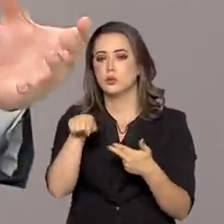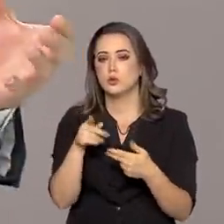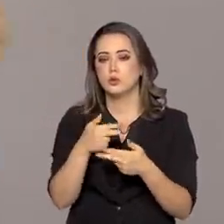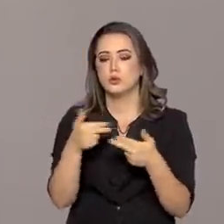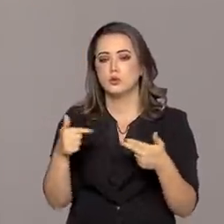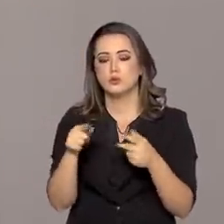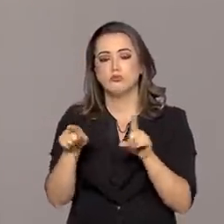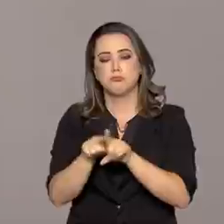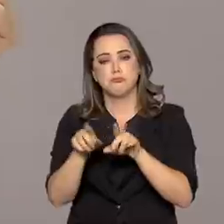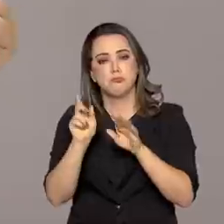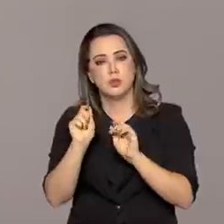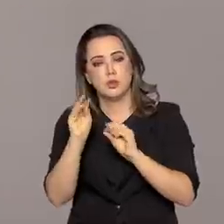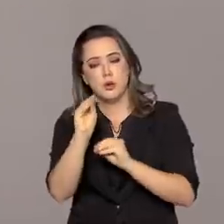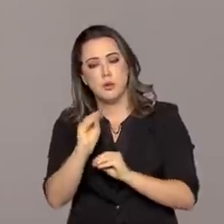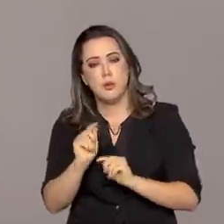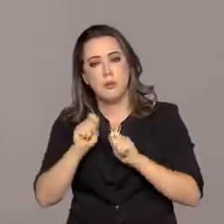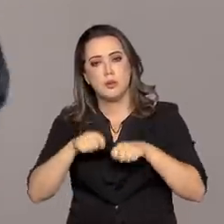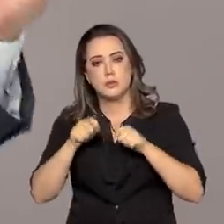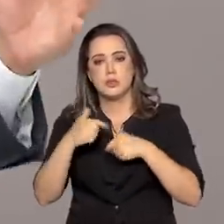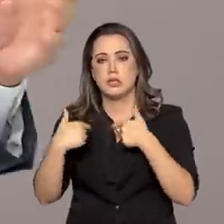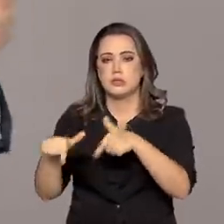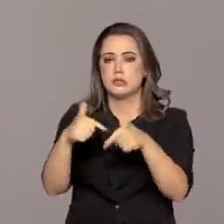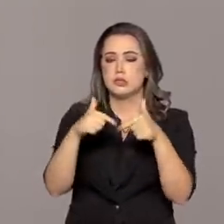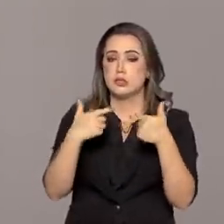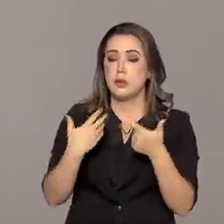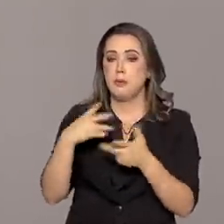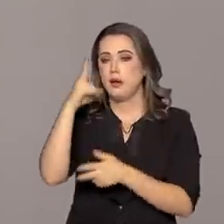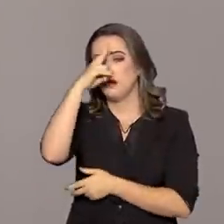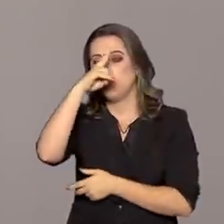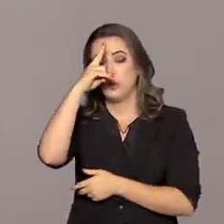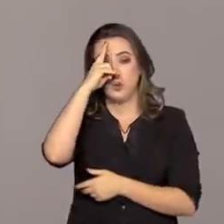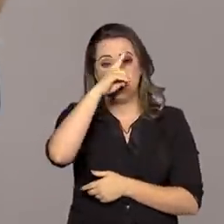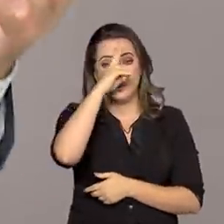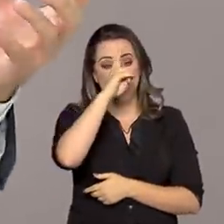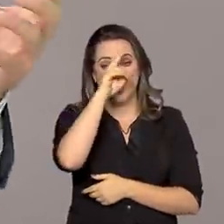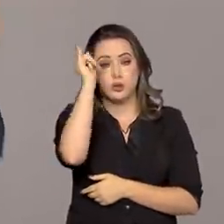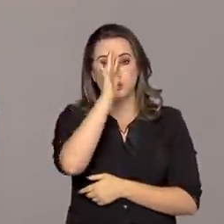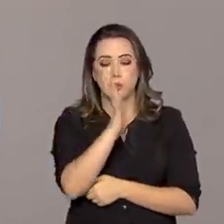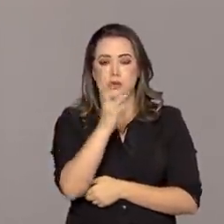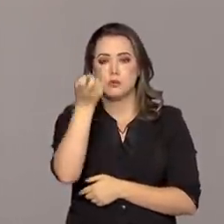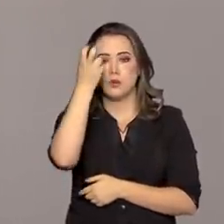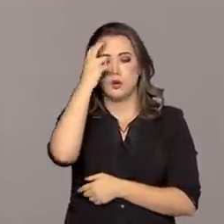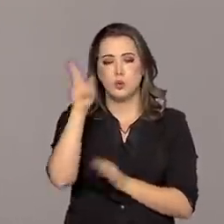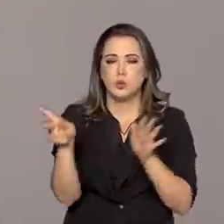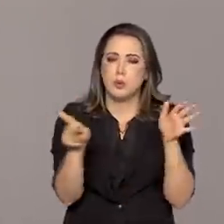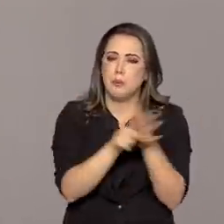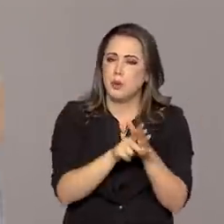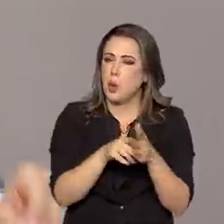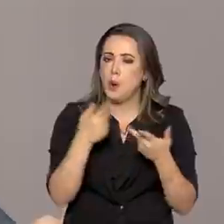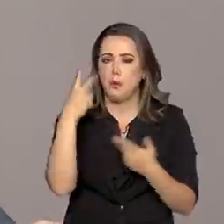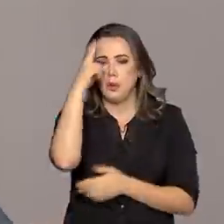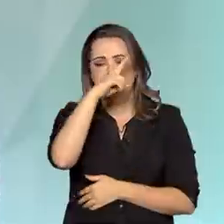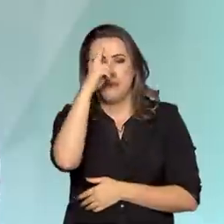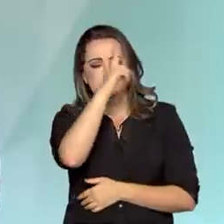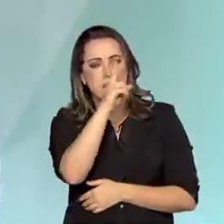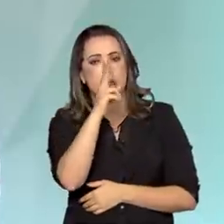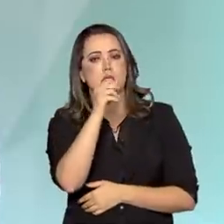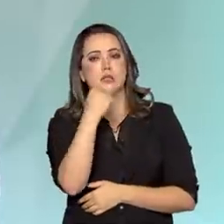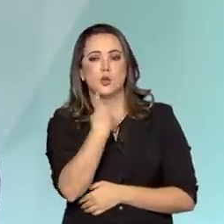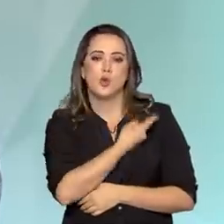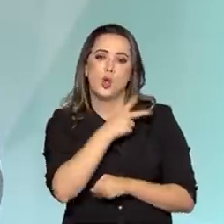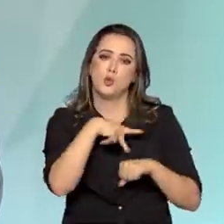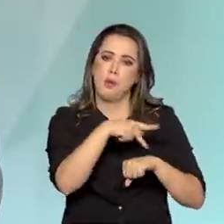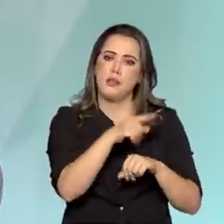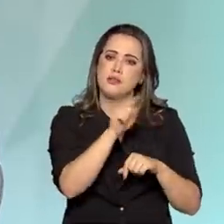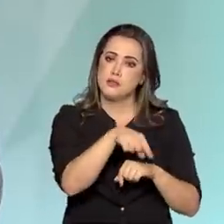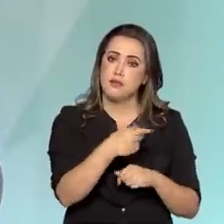e, fazendo isso, trabalhar com a história do Brasil, com a intelectualidade, a cultura brasileira, com a memória do país? Exatamente, Paulo.